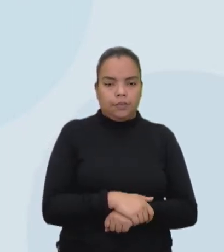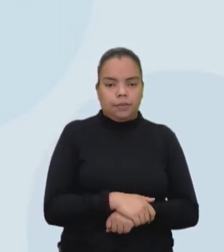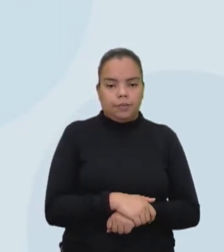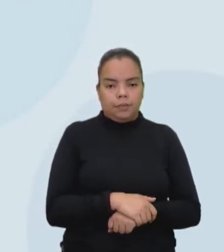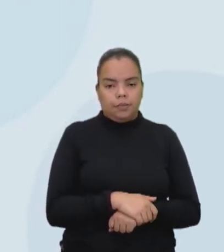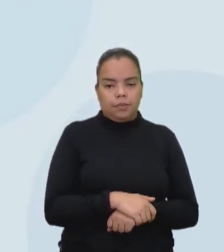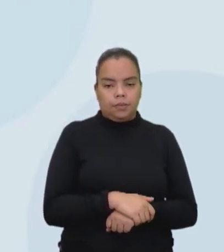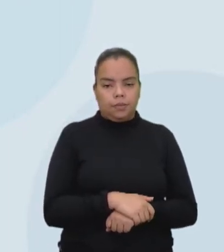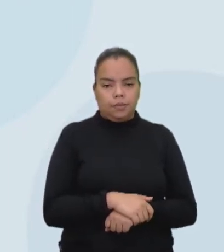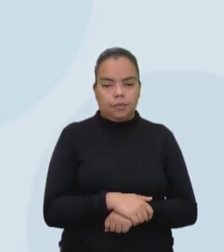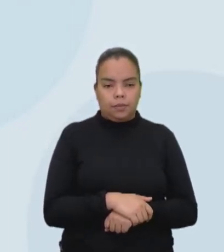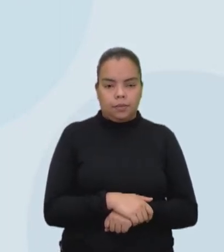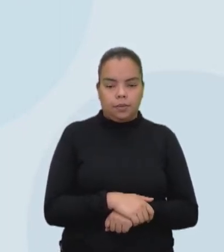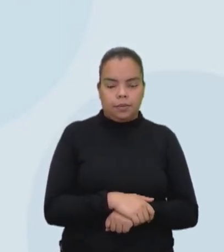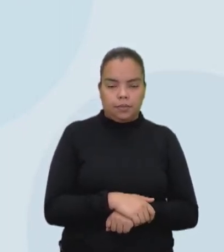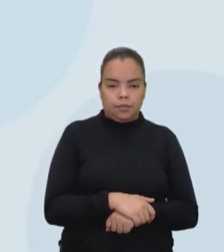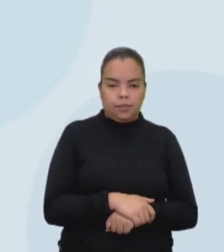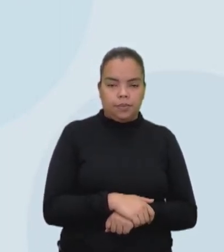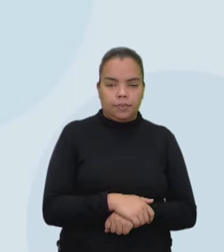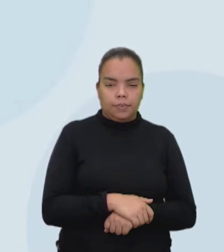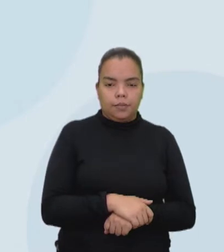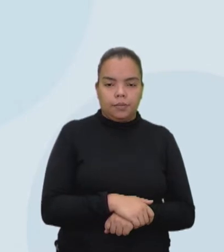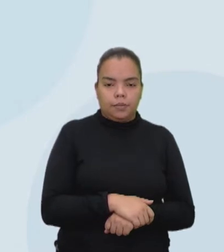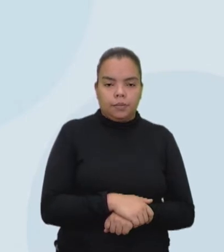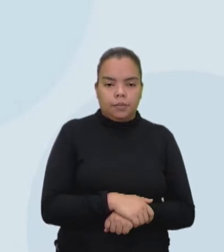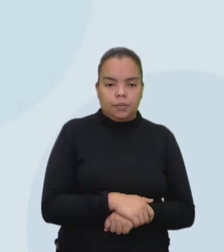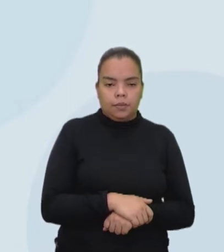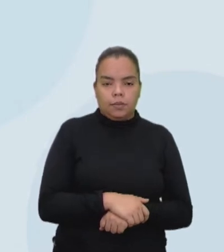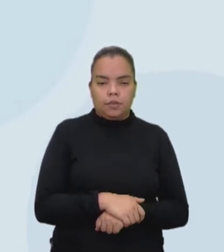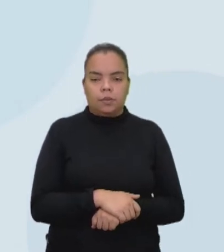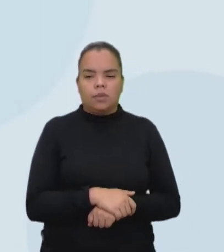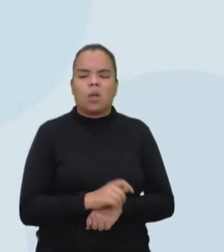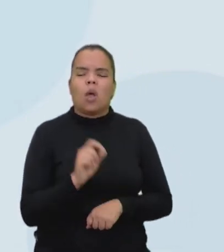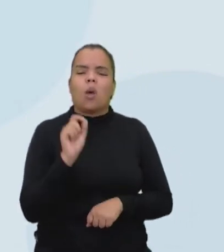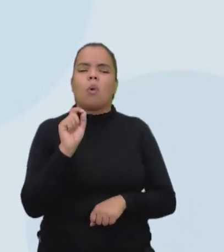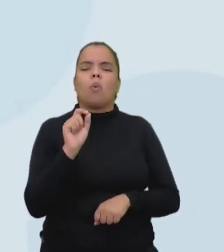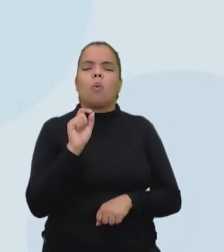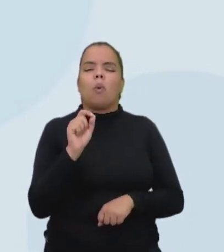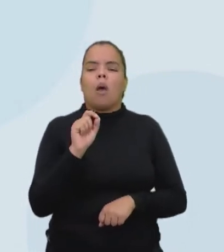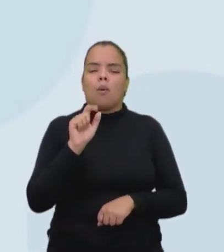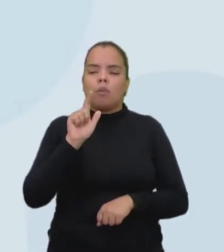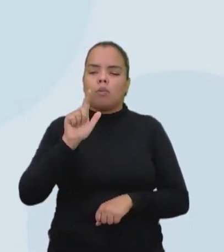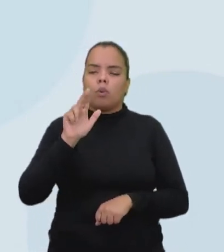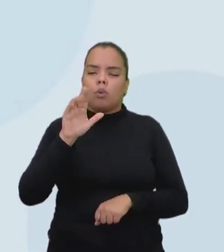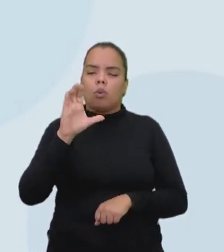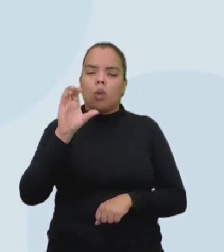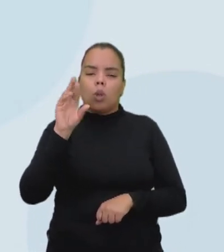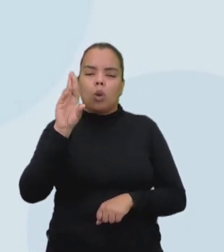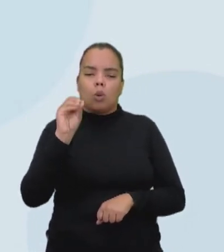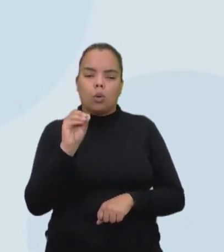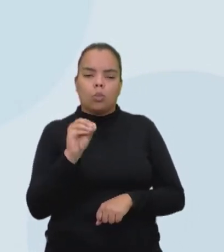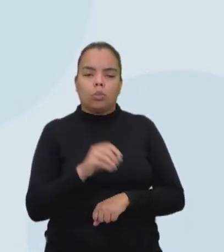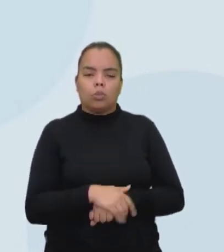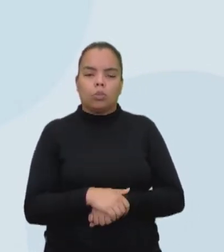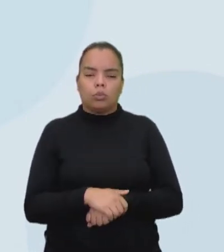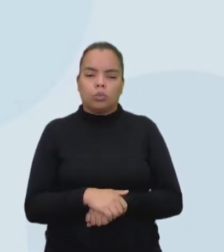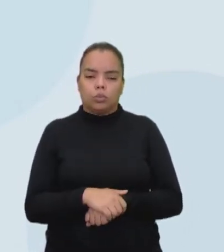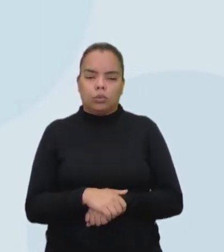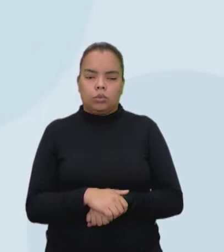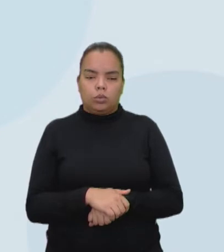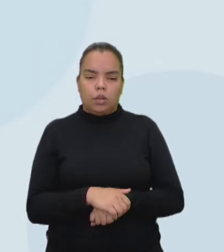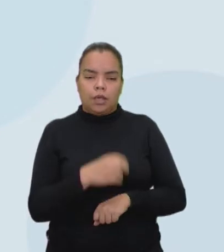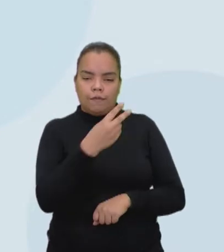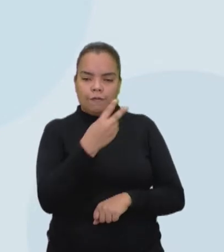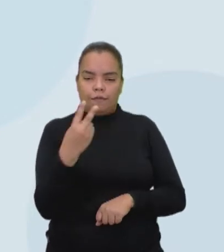6 reais cada café. Qual vai ser o lucro em 22